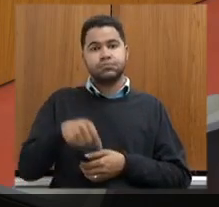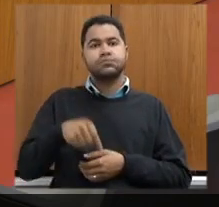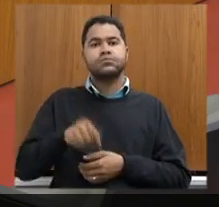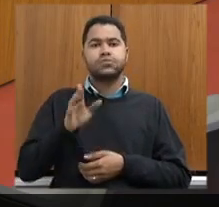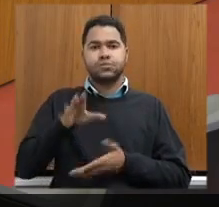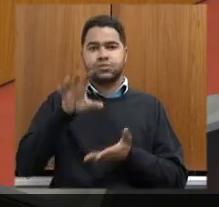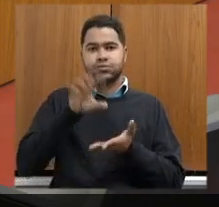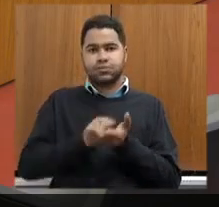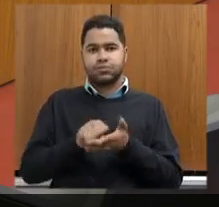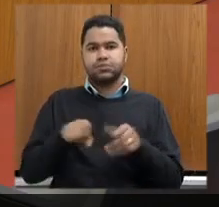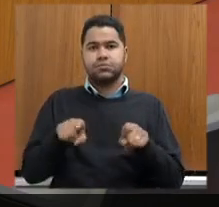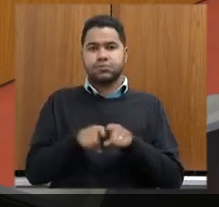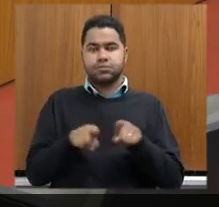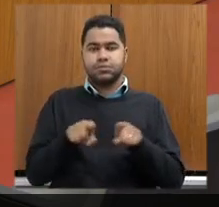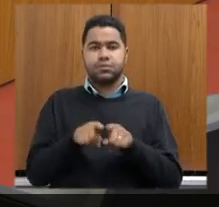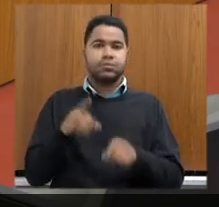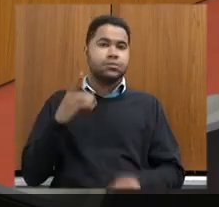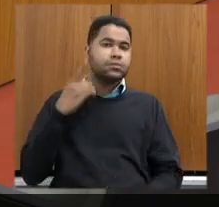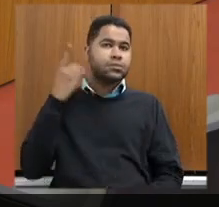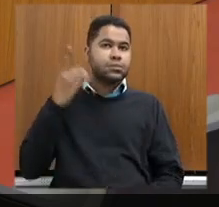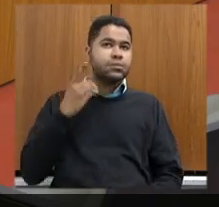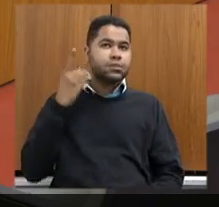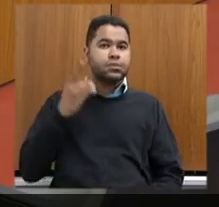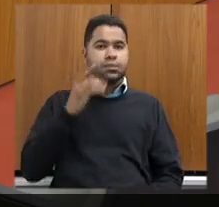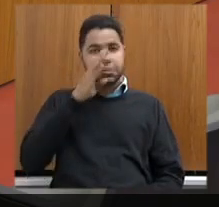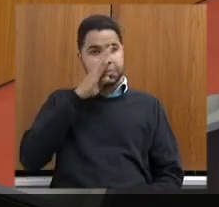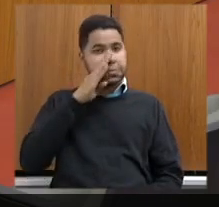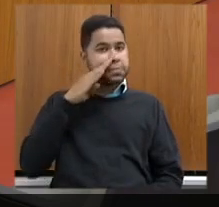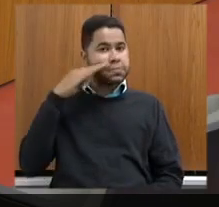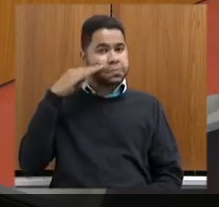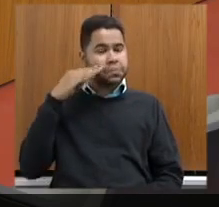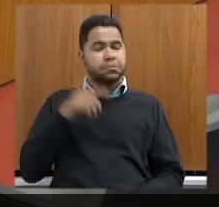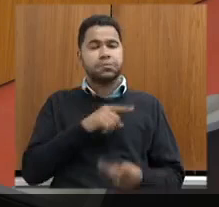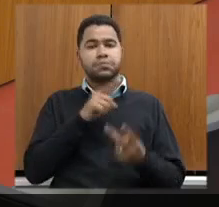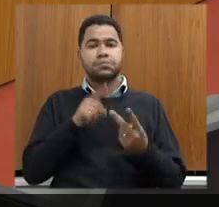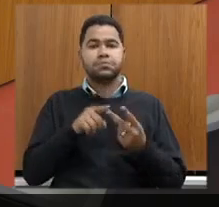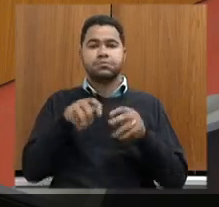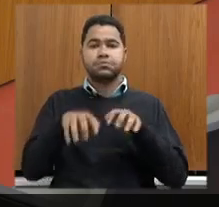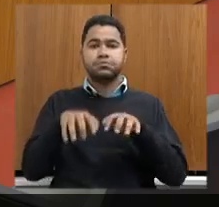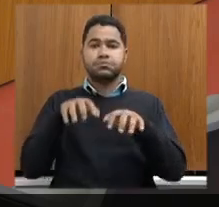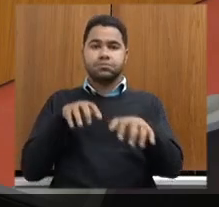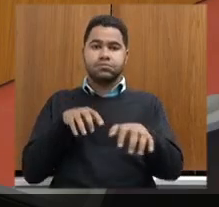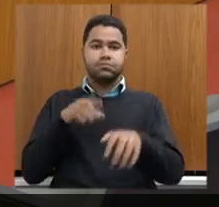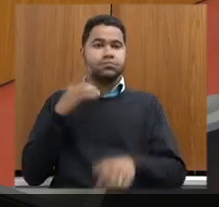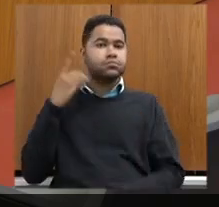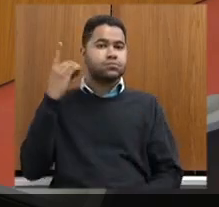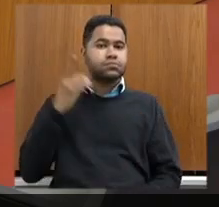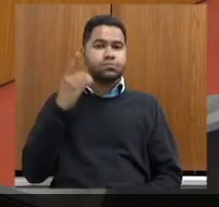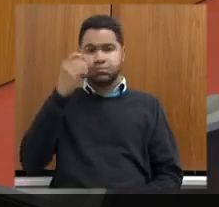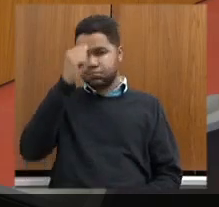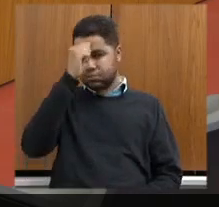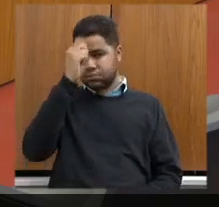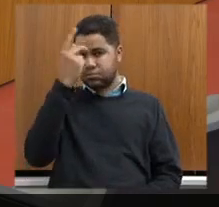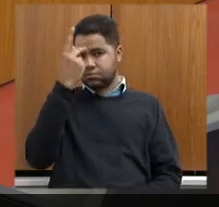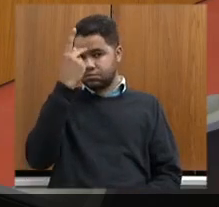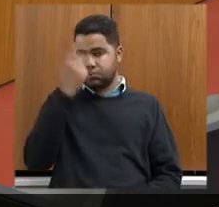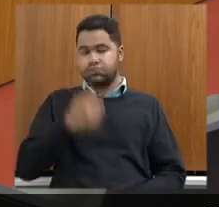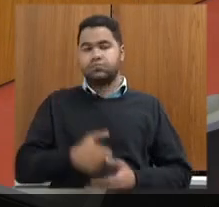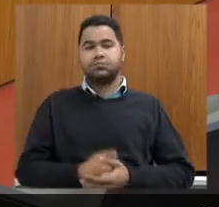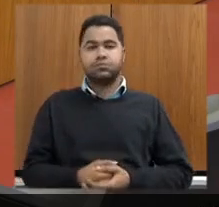registro aqui também a deputada Beatriz Serqueira e, remotamente, a deputada Ana Paula.